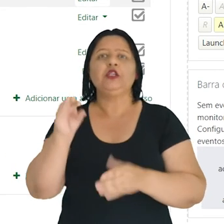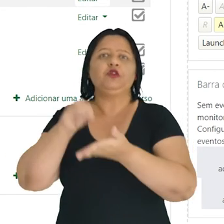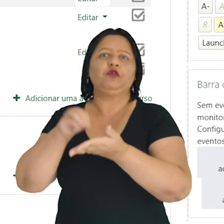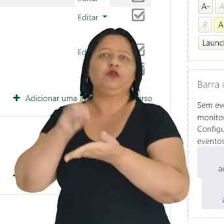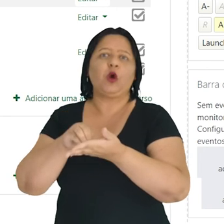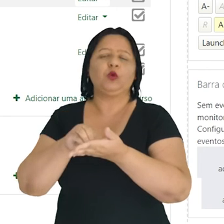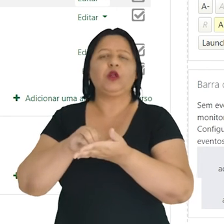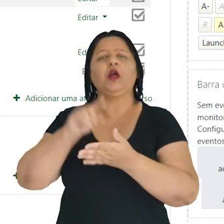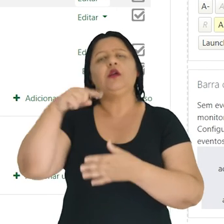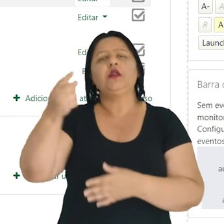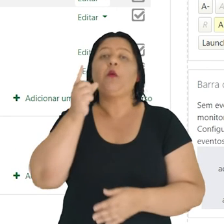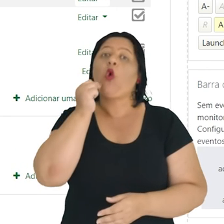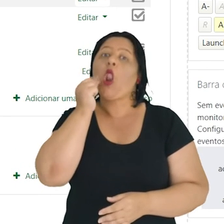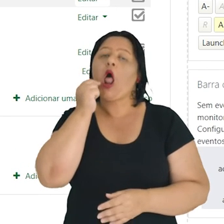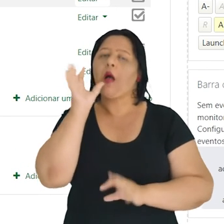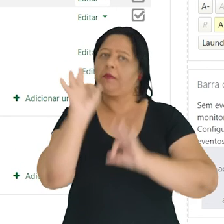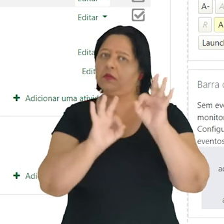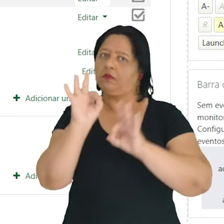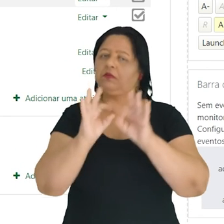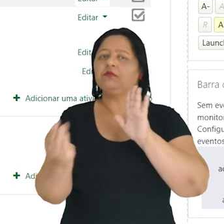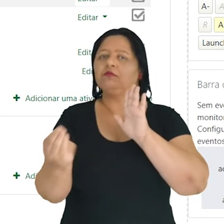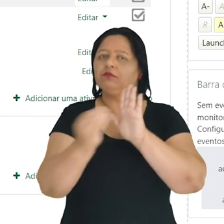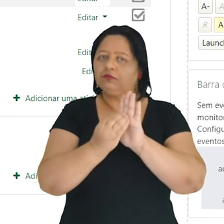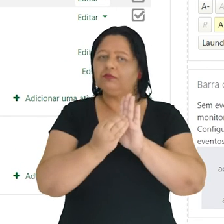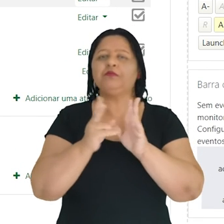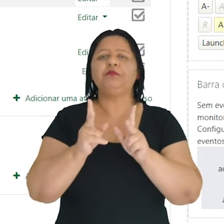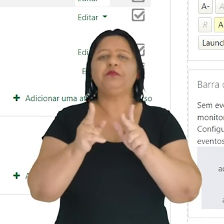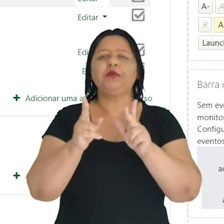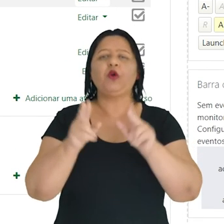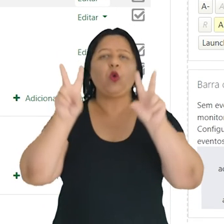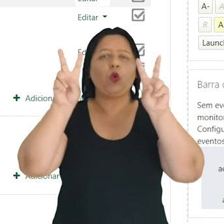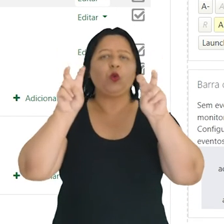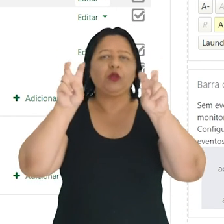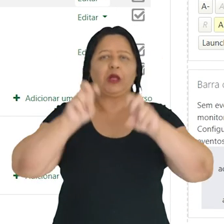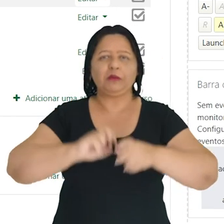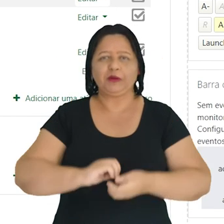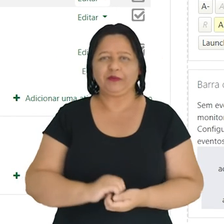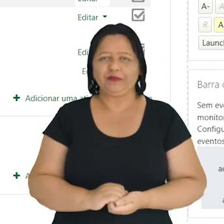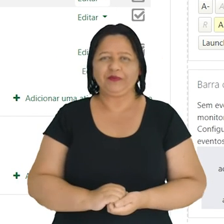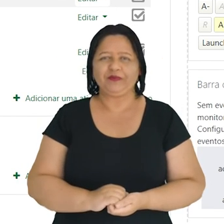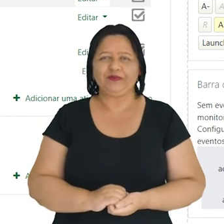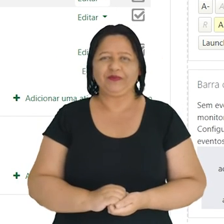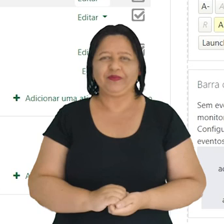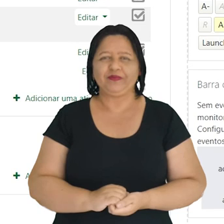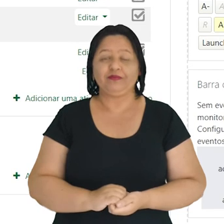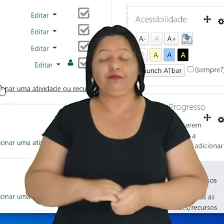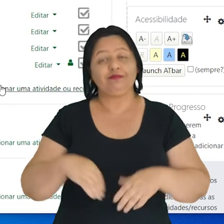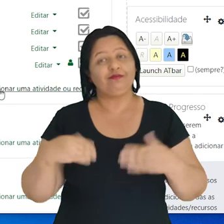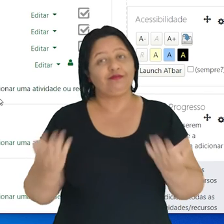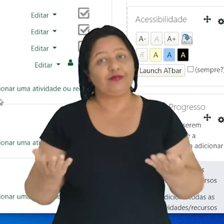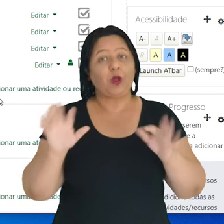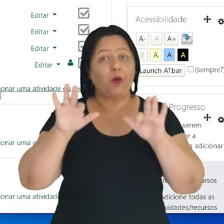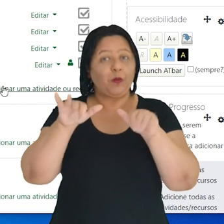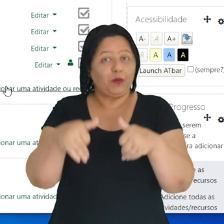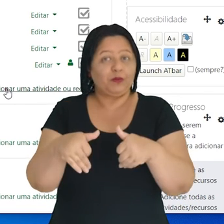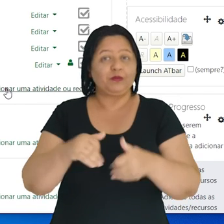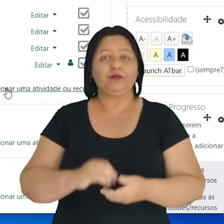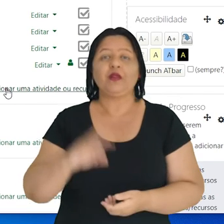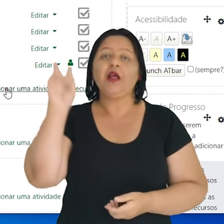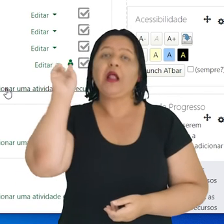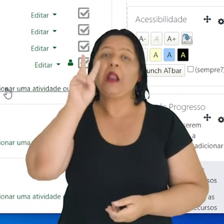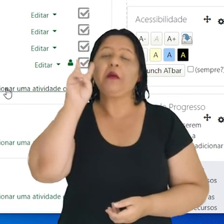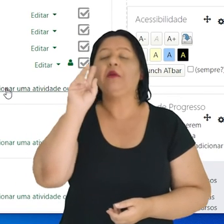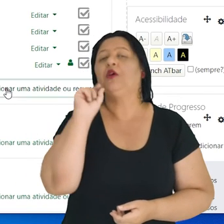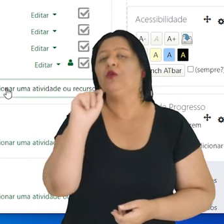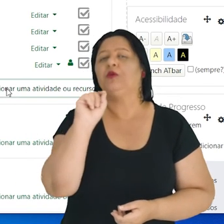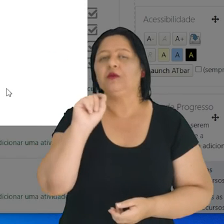editar e depois é só clicar aqui no lápis, como já vimos, para editar o título desse recurso. Então, para